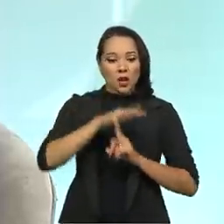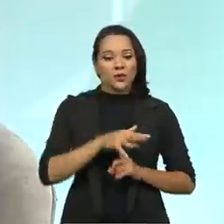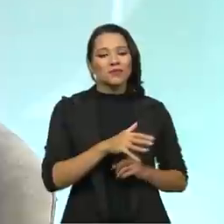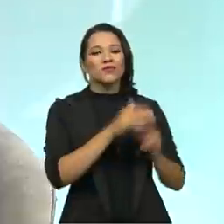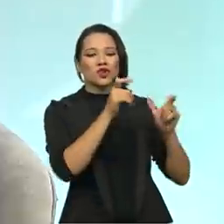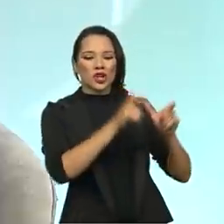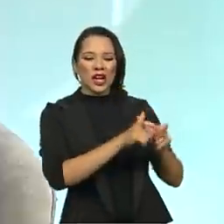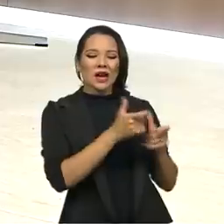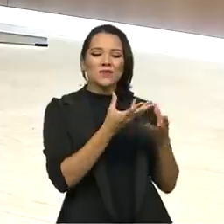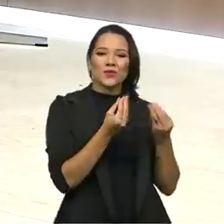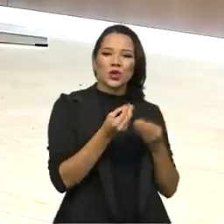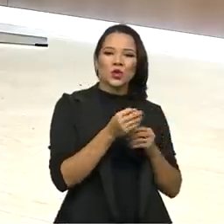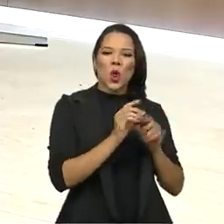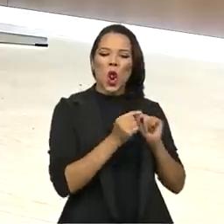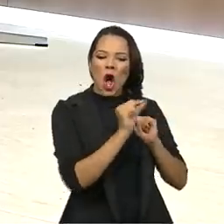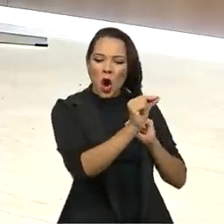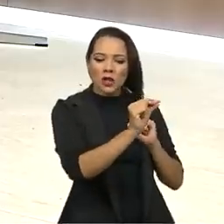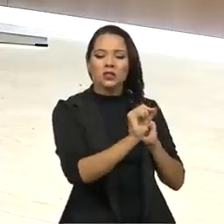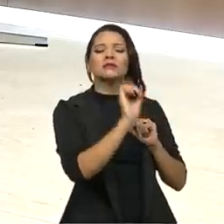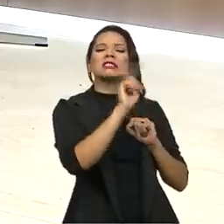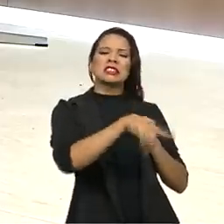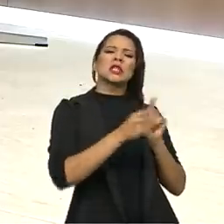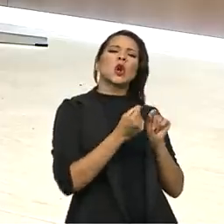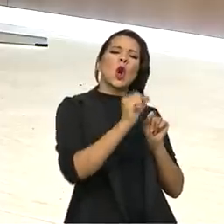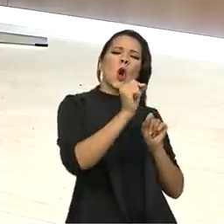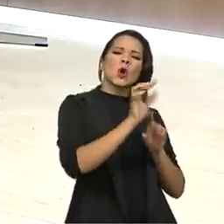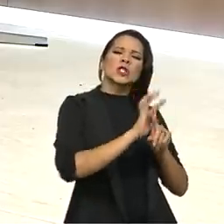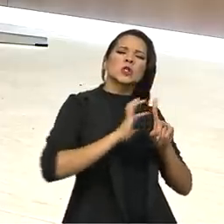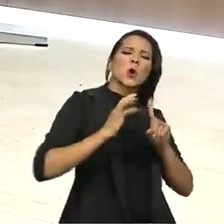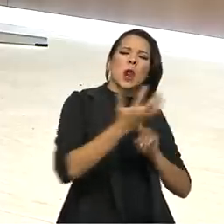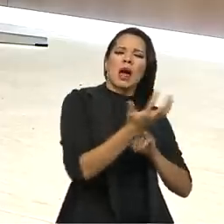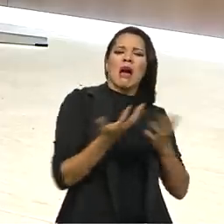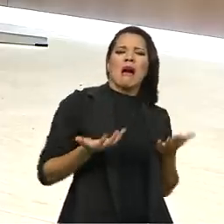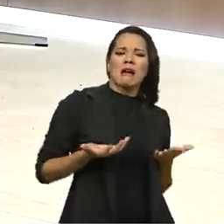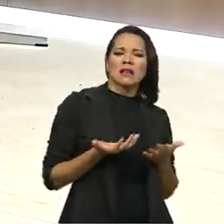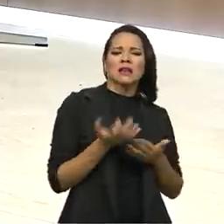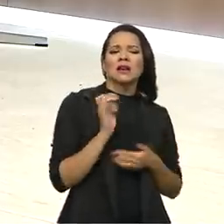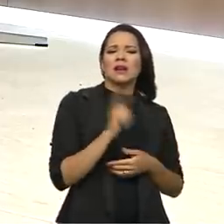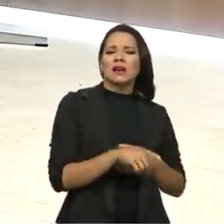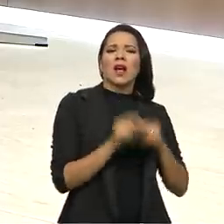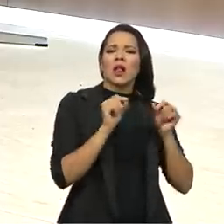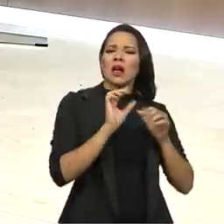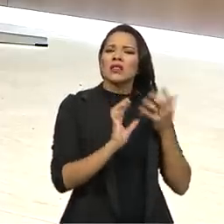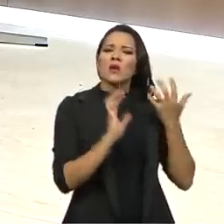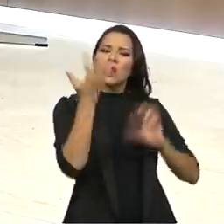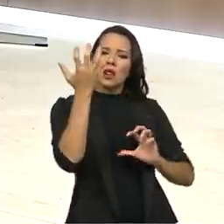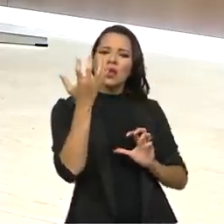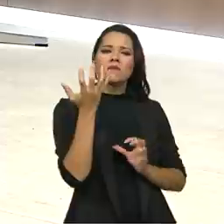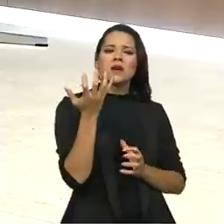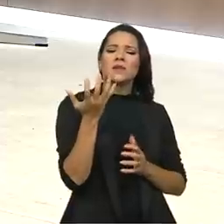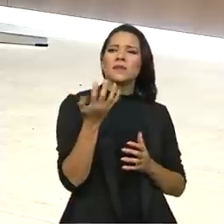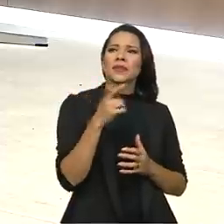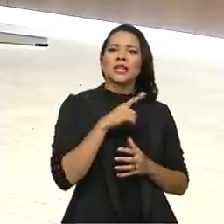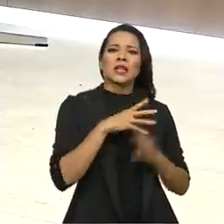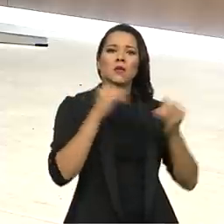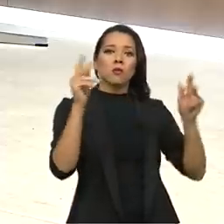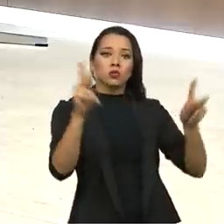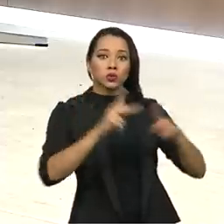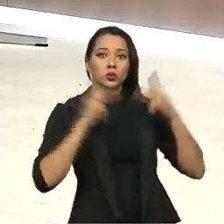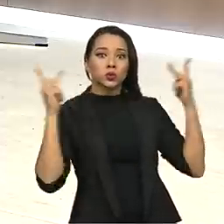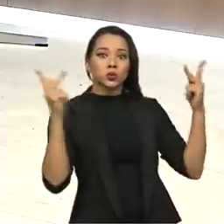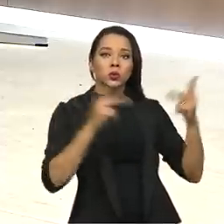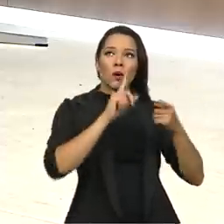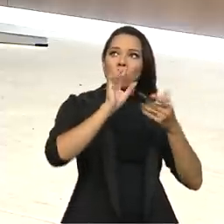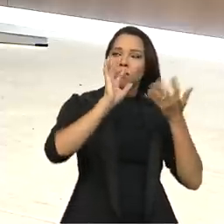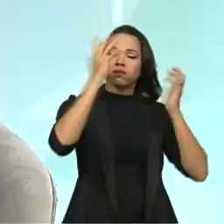isolada? Isolada. Uma região que tem um clima bastante, que tem muitos ventos, muita